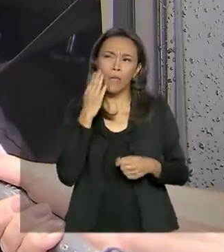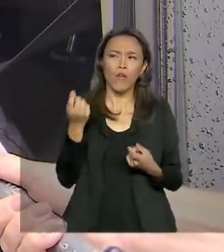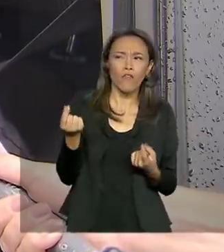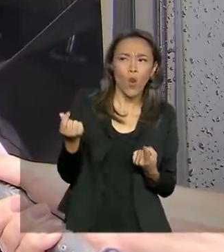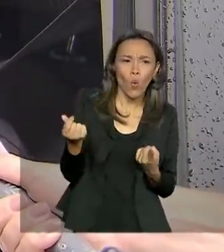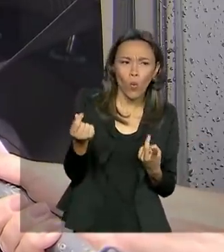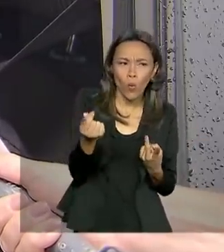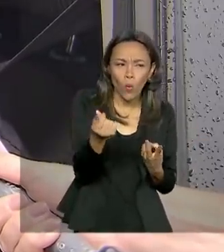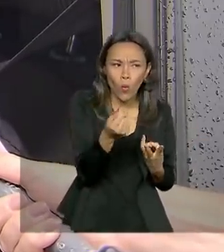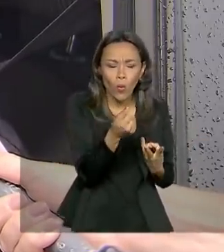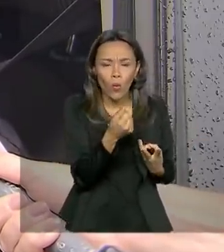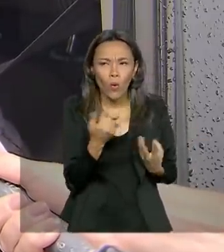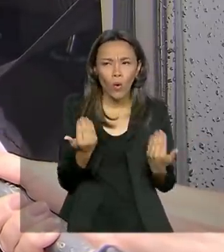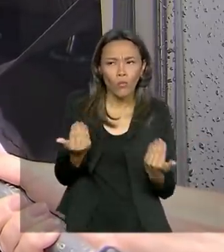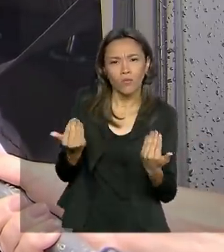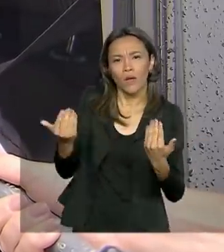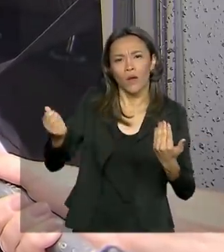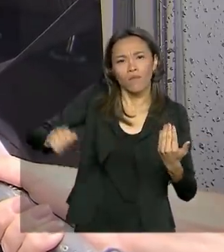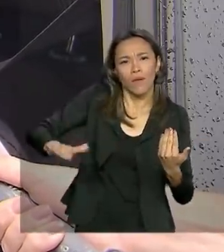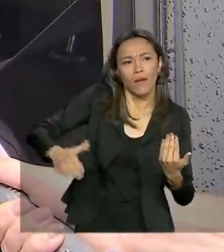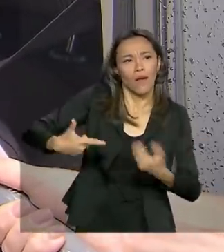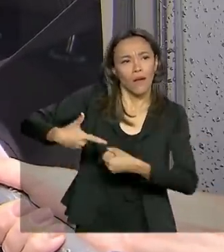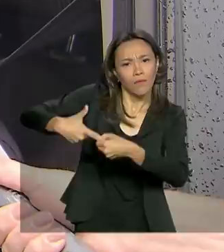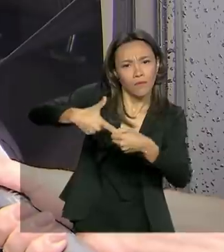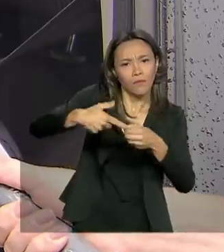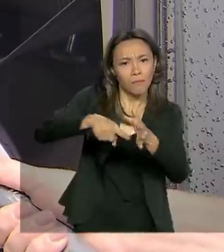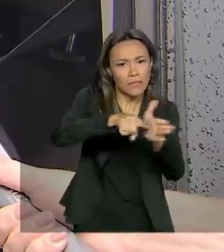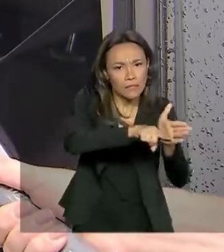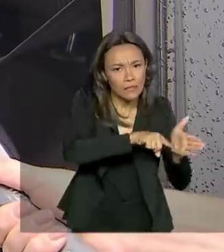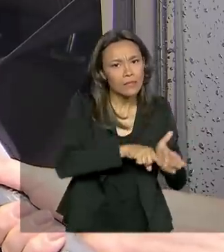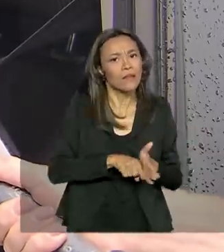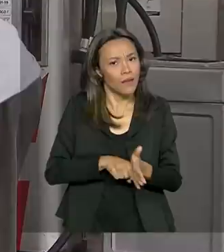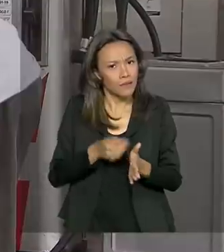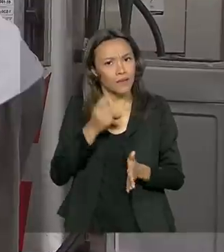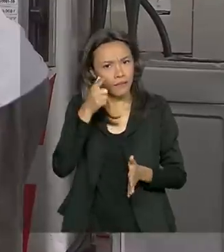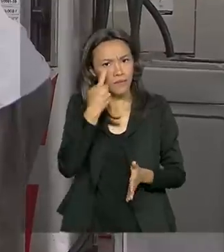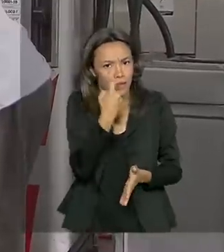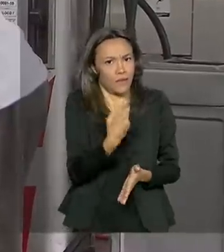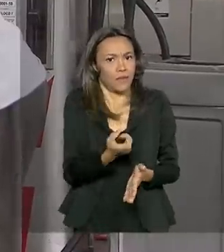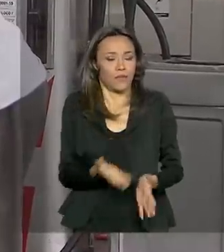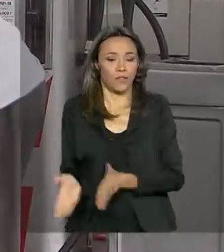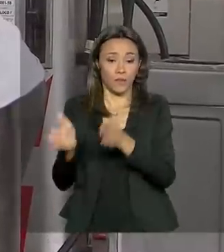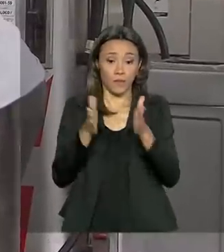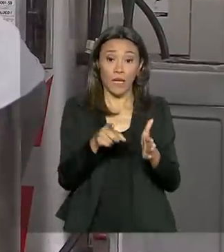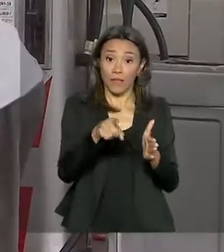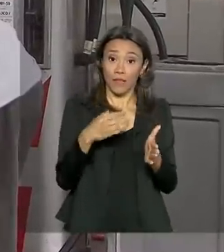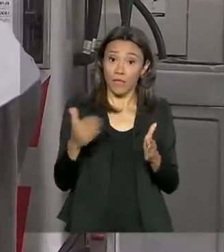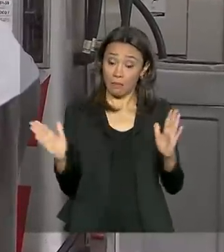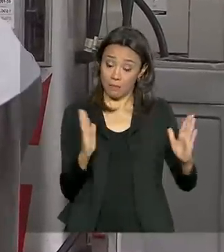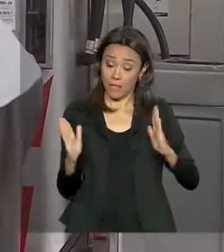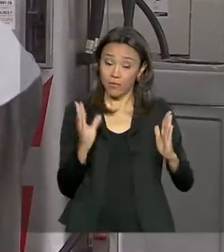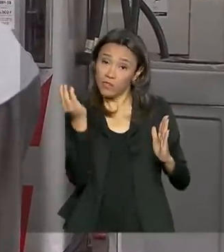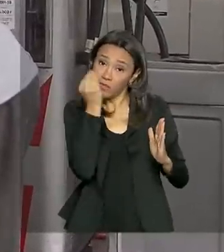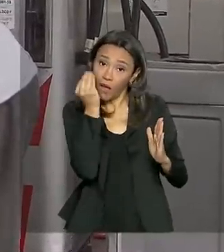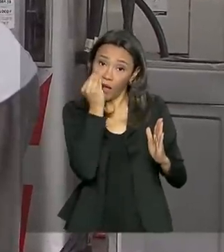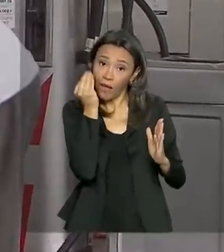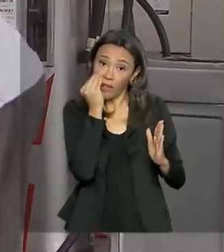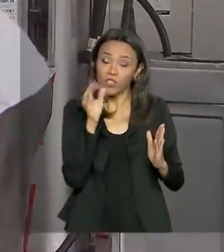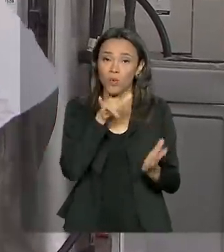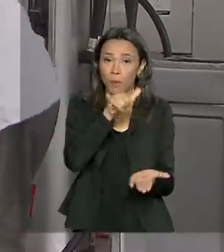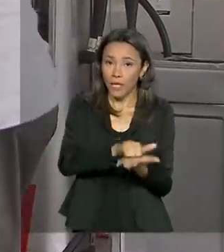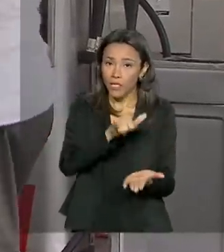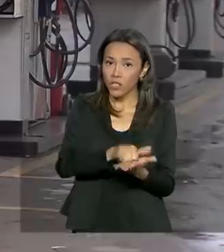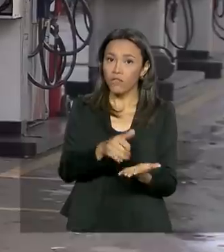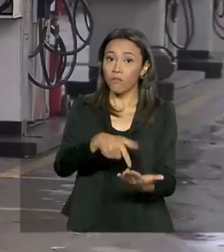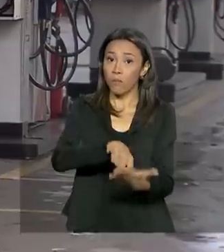valores, os valores mais baratos, gente pesquisar seria bem interessante. Nessa fase experimental, o aplicativo mostrará